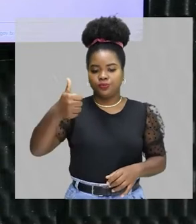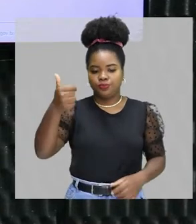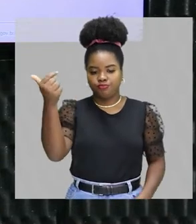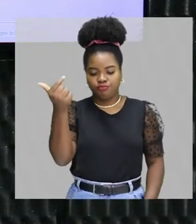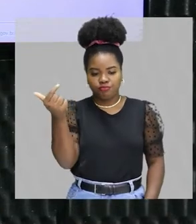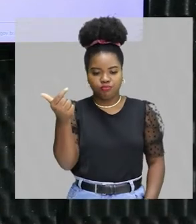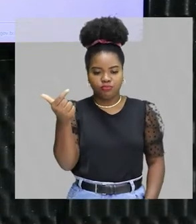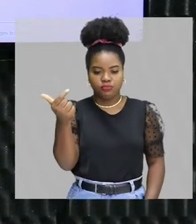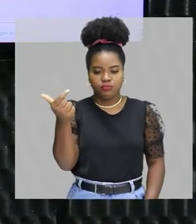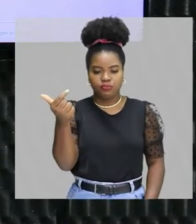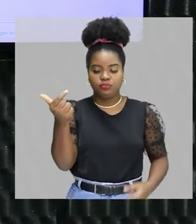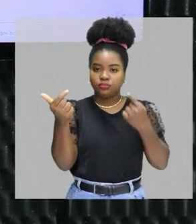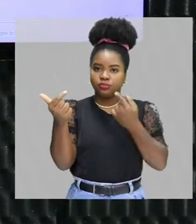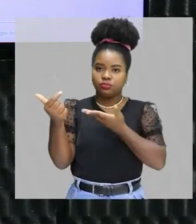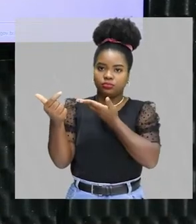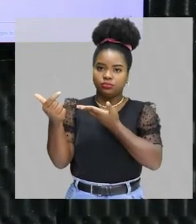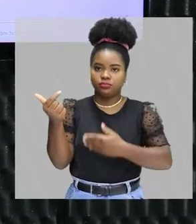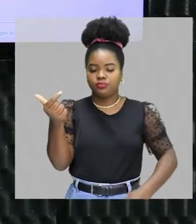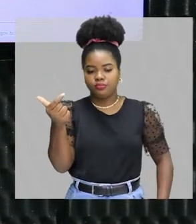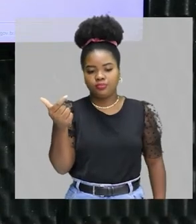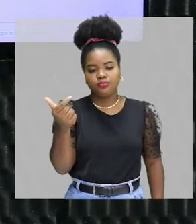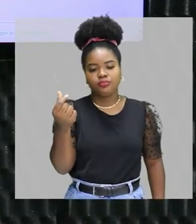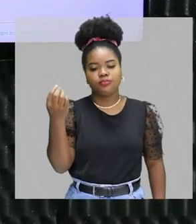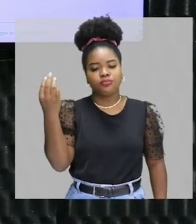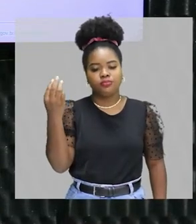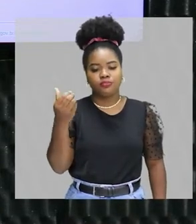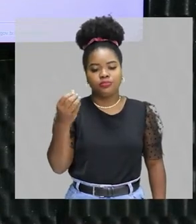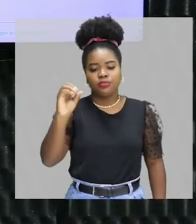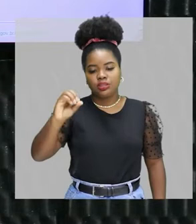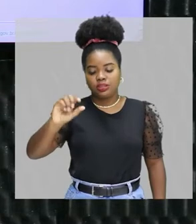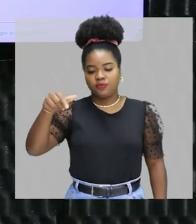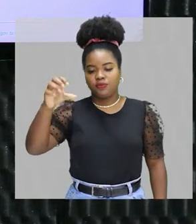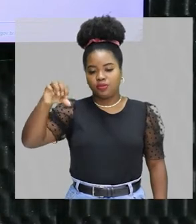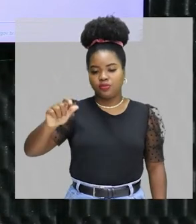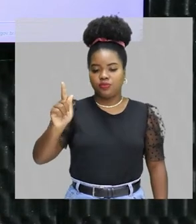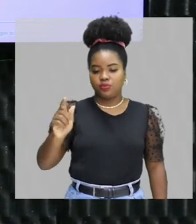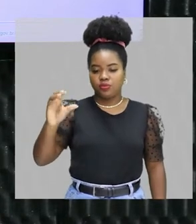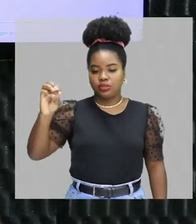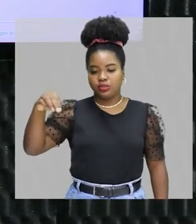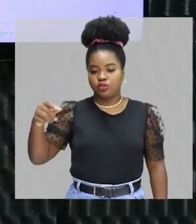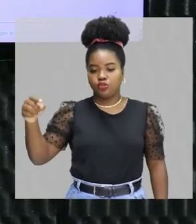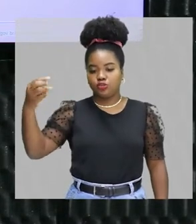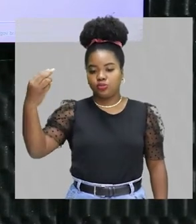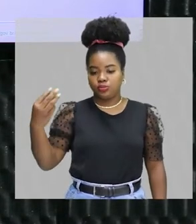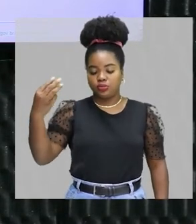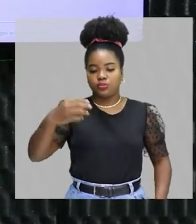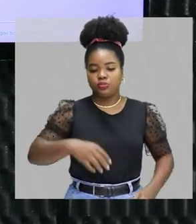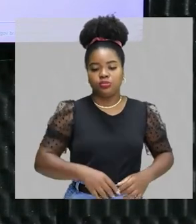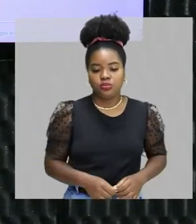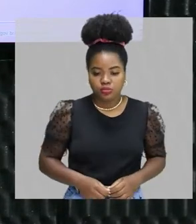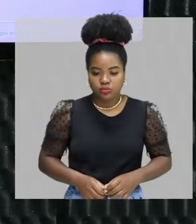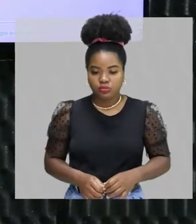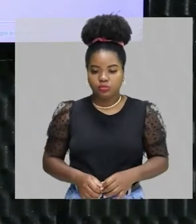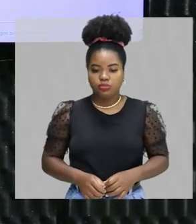Massa específica, que é o mesmo que densidade. 0,9 gramas por centímetro cúbico, que é o mesmo que 0